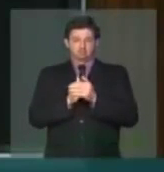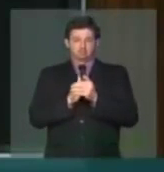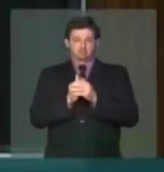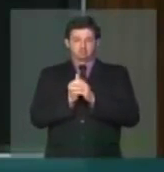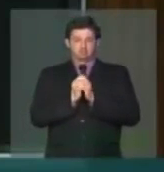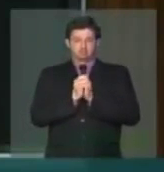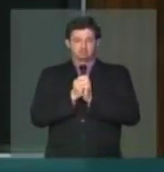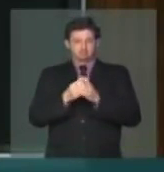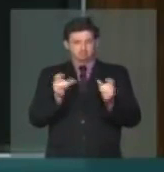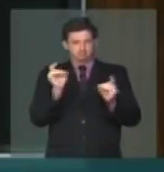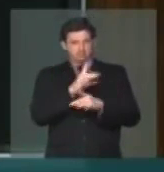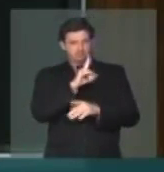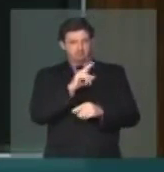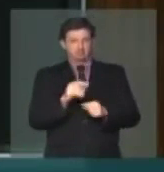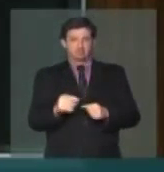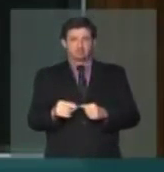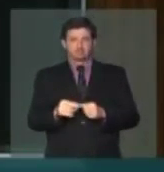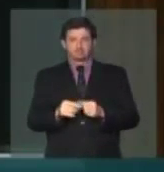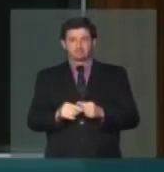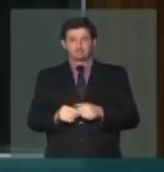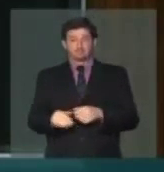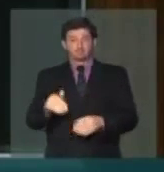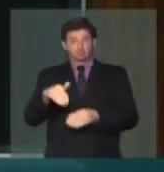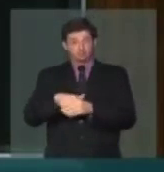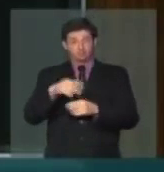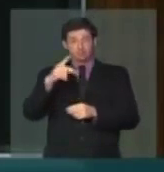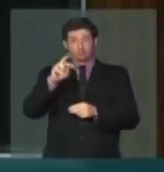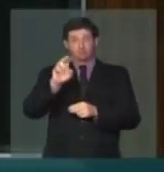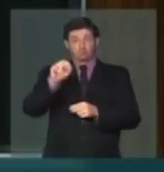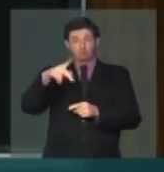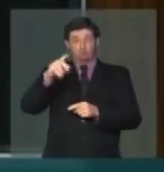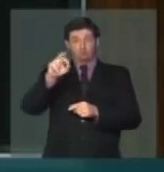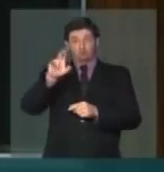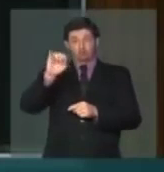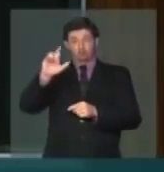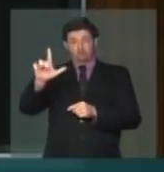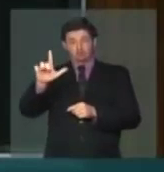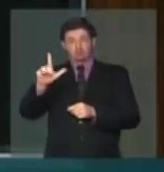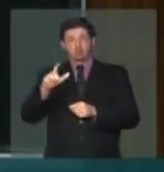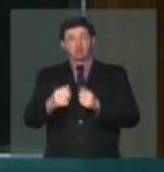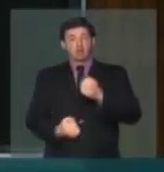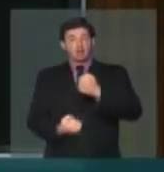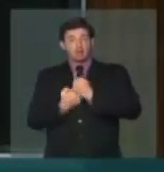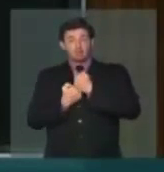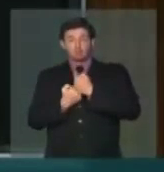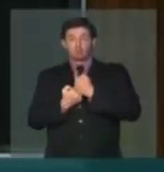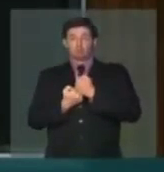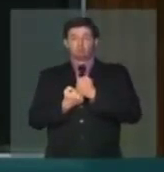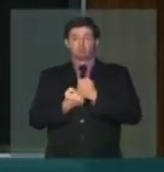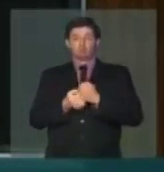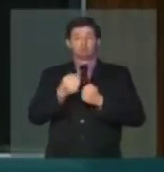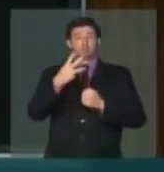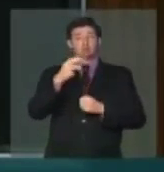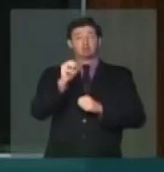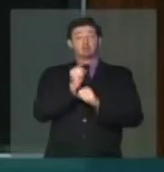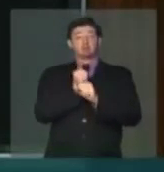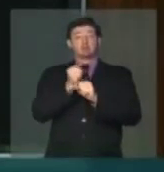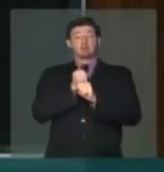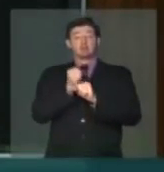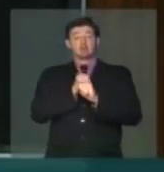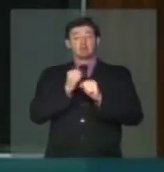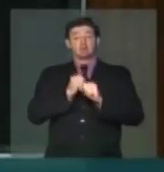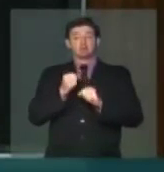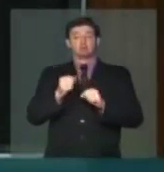Para concluir, Sr. Presidente, o voto proporcional tem sustentado os 30 anos, o